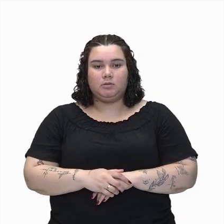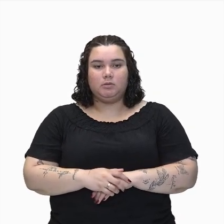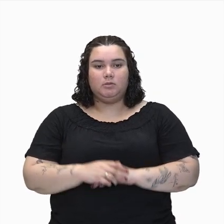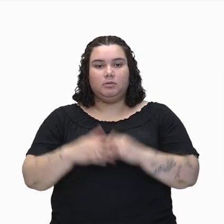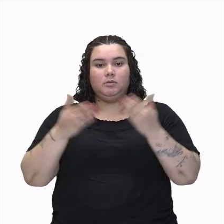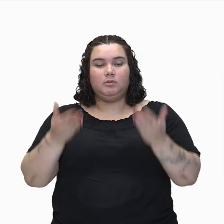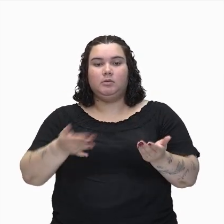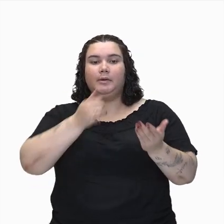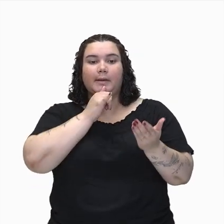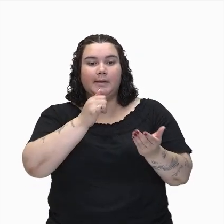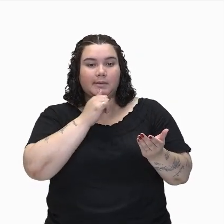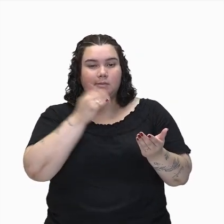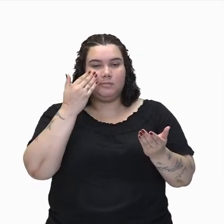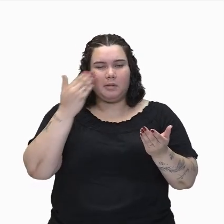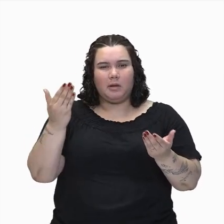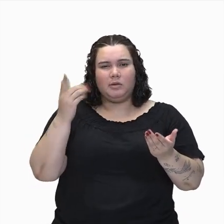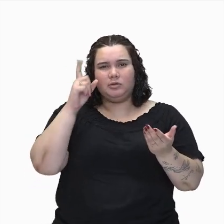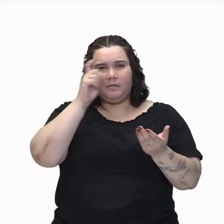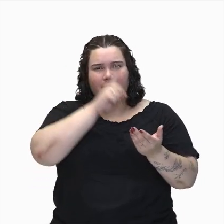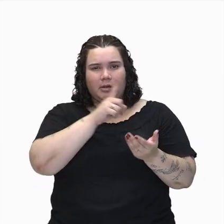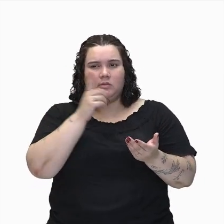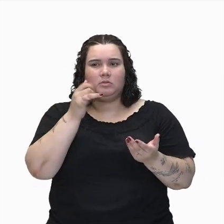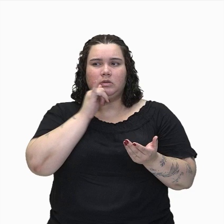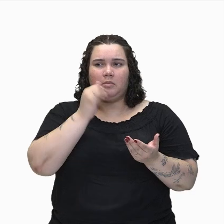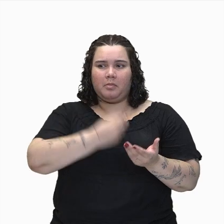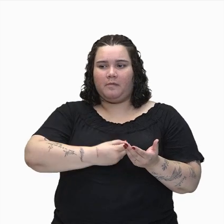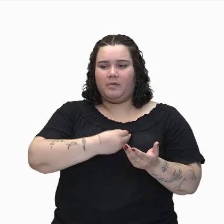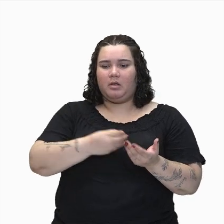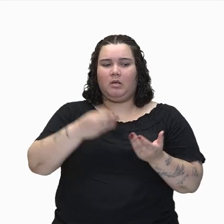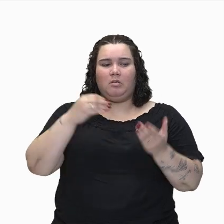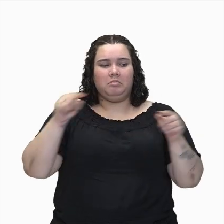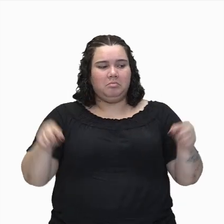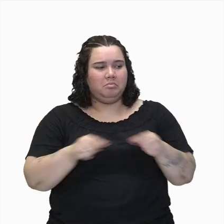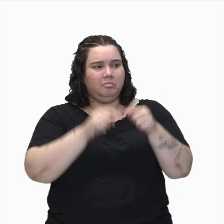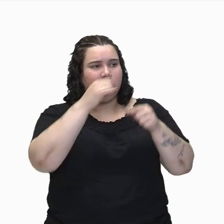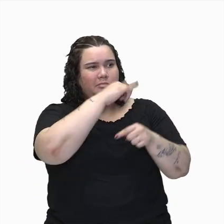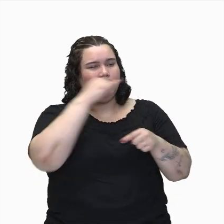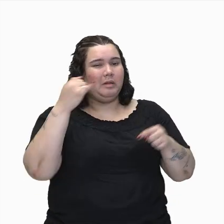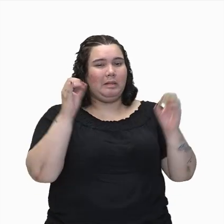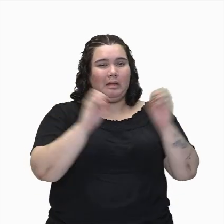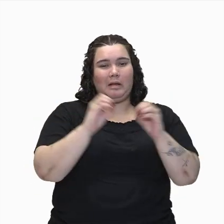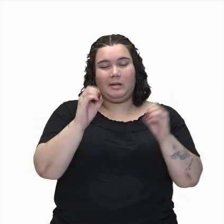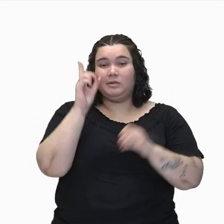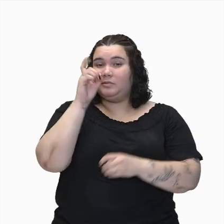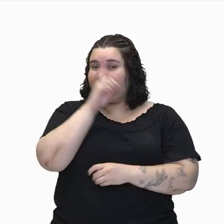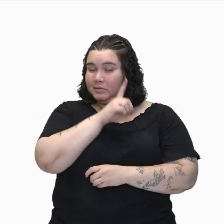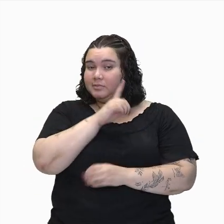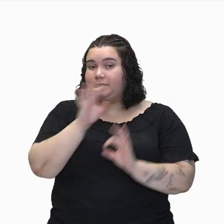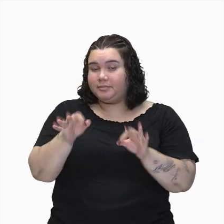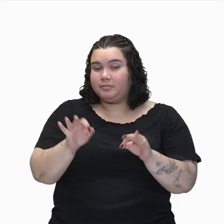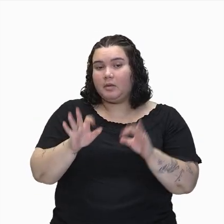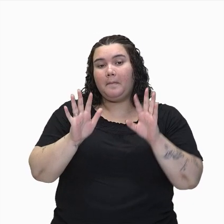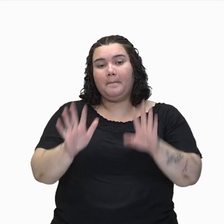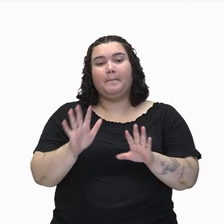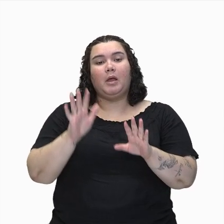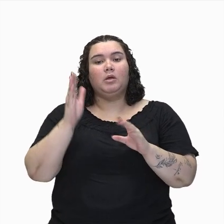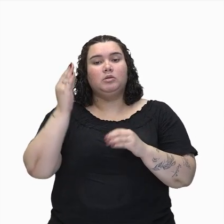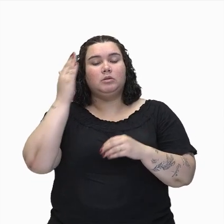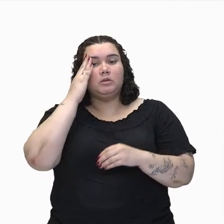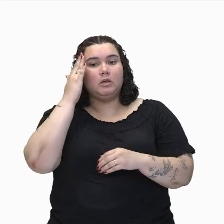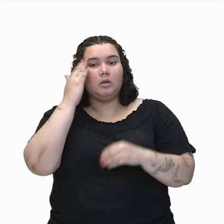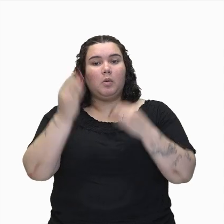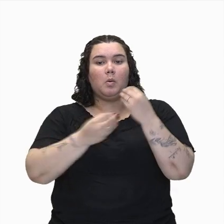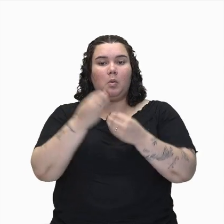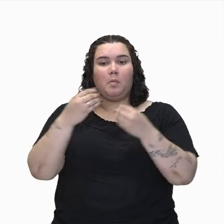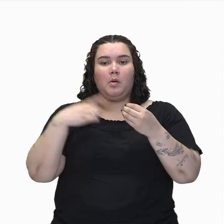esses exemplos, fica difícil imaginar a vida sem energia elétrica, não mesmo? Agora, vamos entender qual é o caminho que